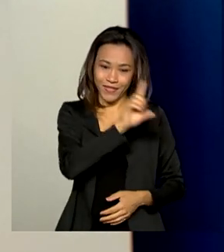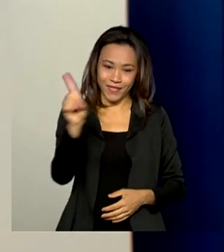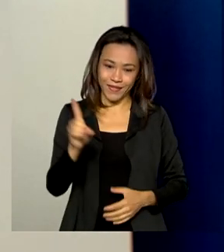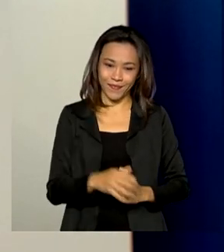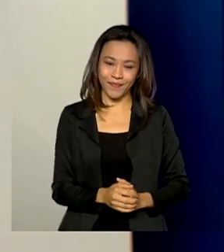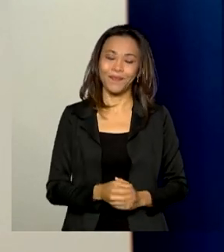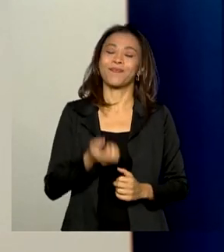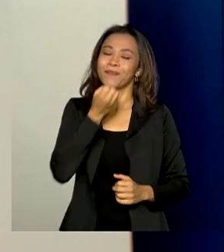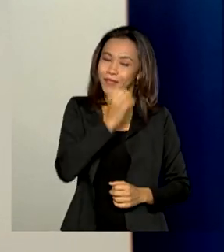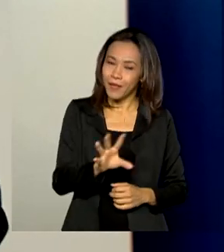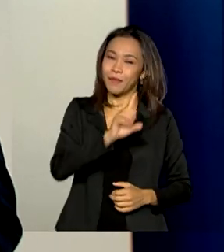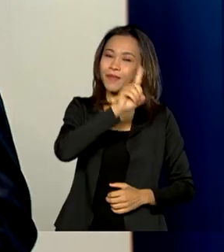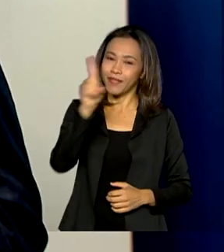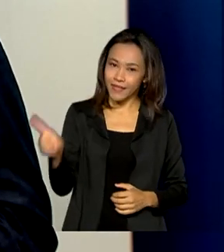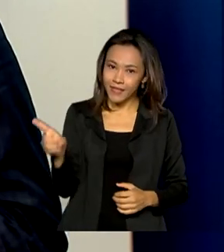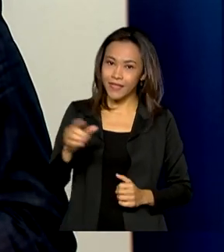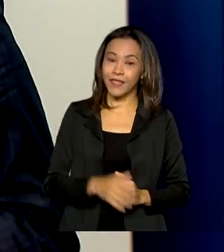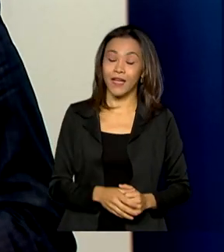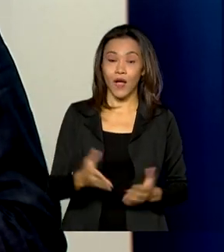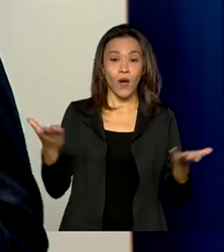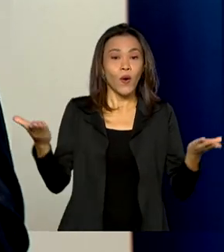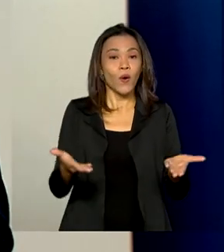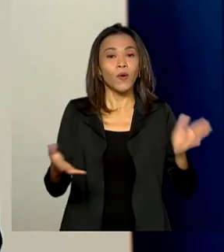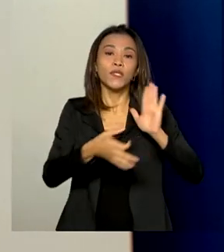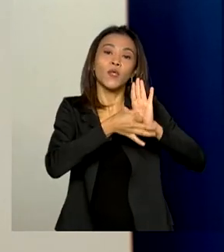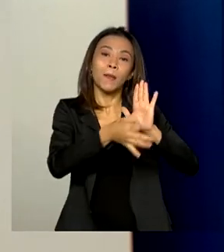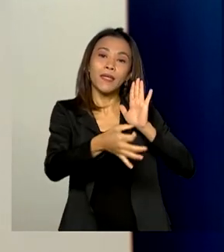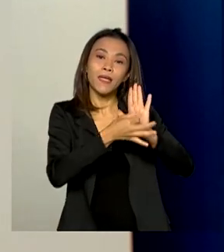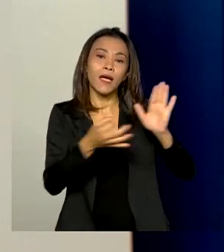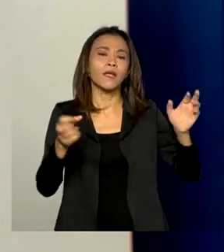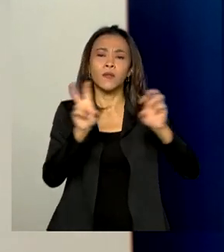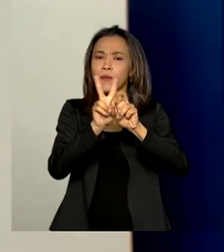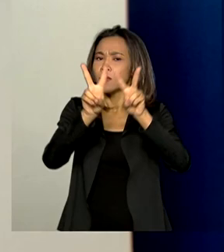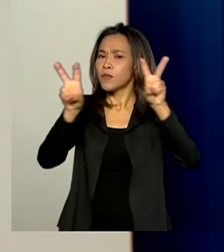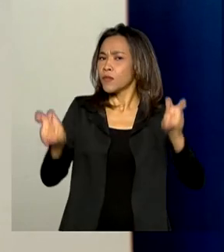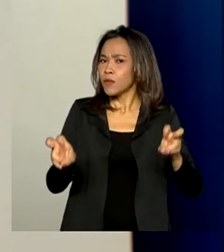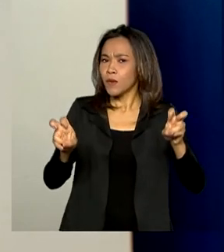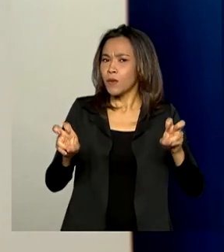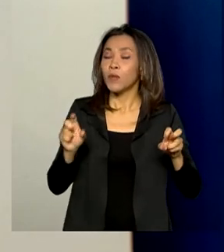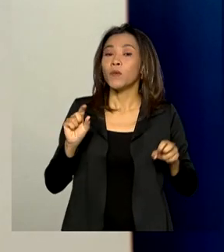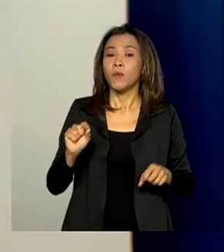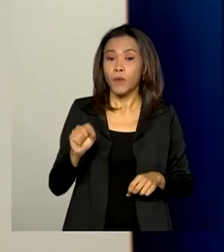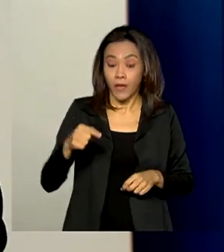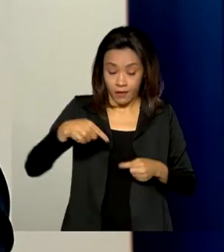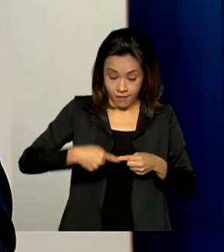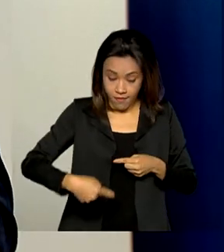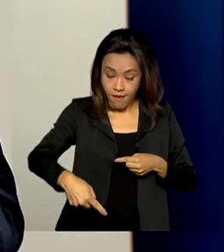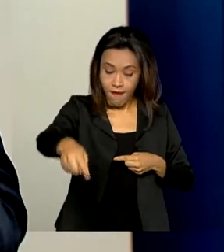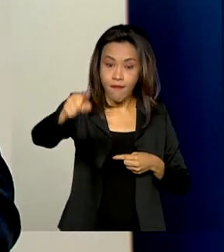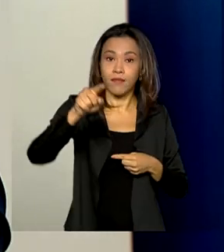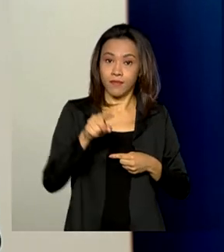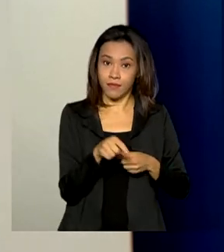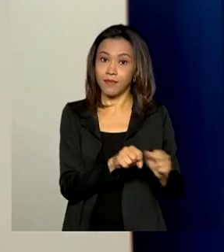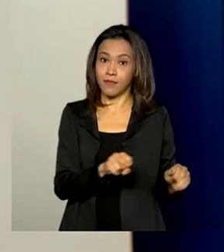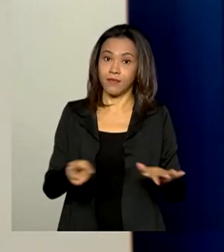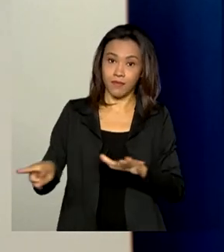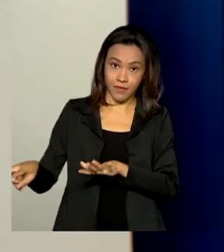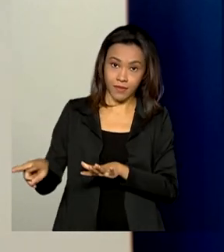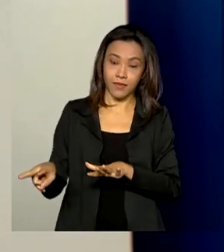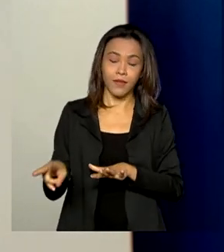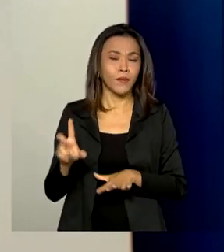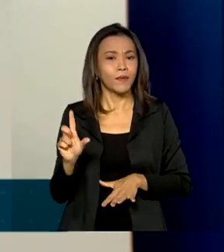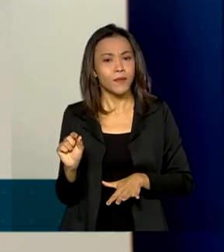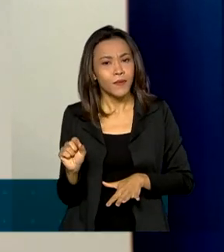Bom dia, Renata. O nosso comentário de hoje é justamente sobre o grande evento que é essa semana, o conjunto de eventos, eu diria,